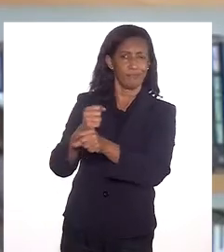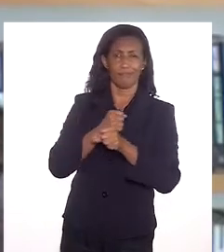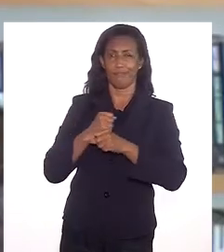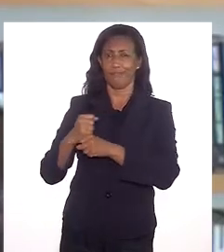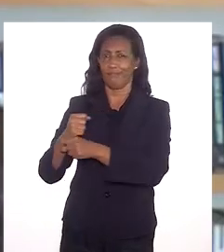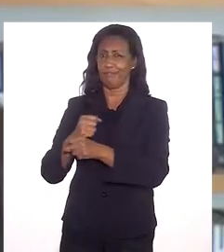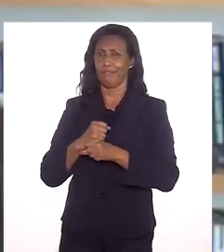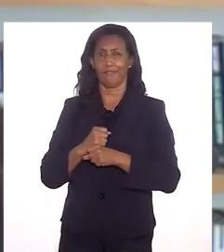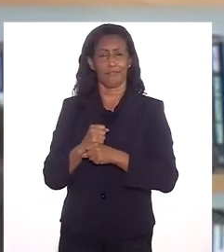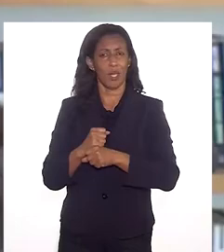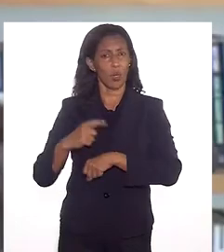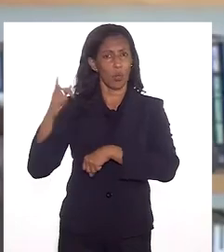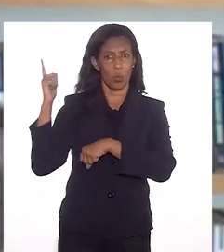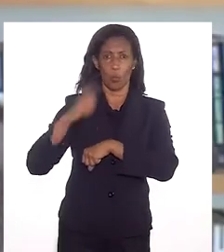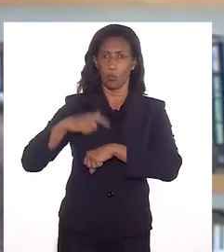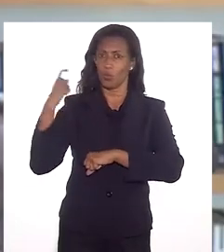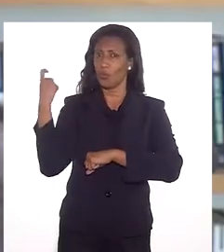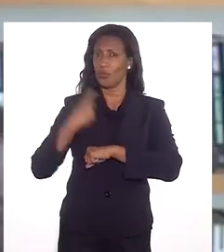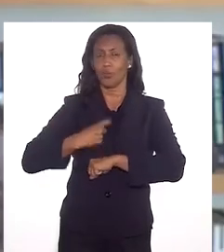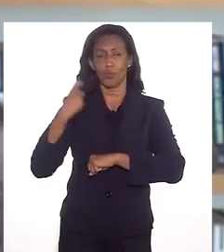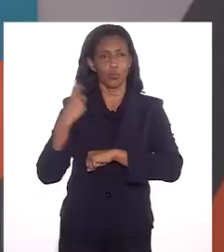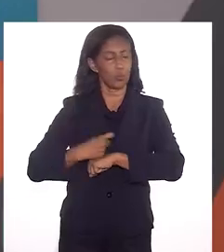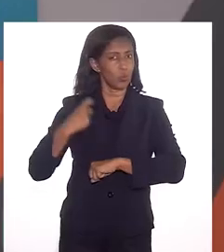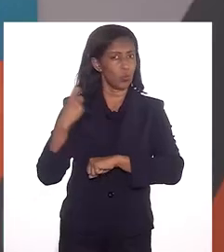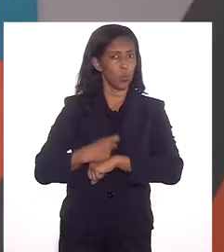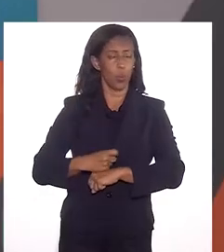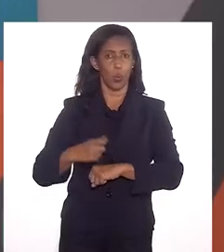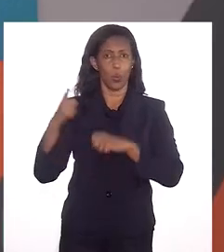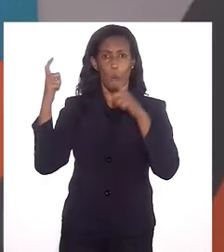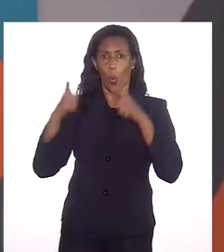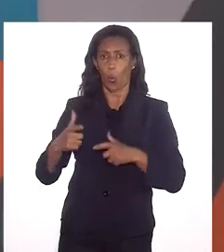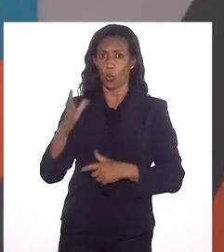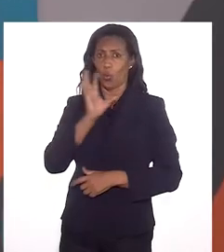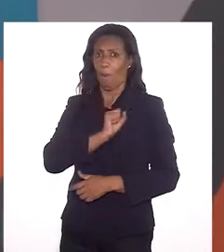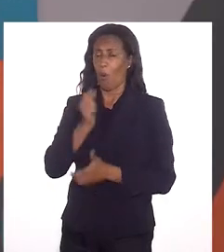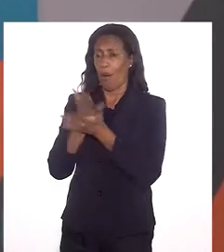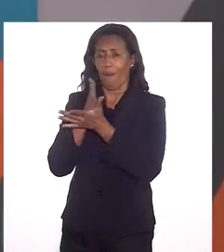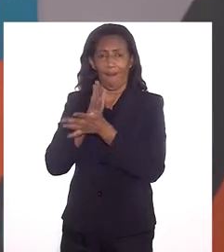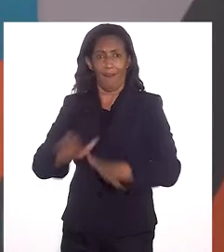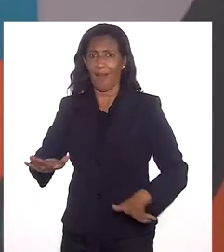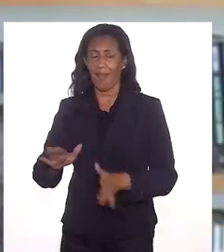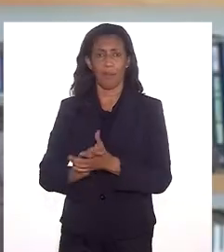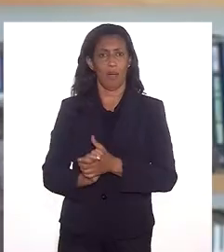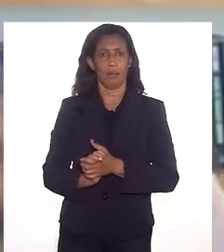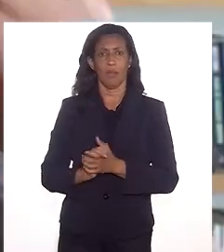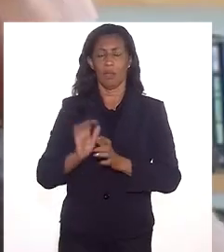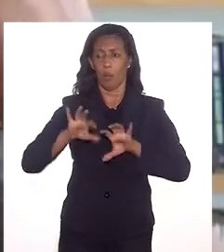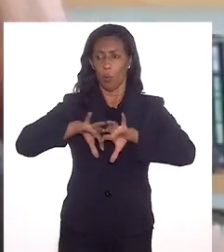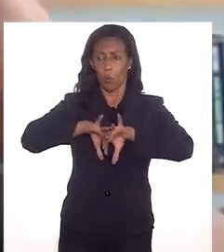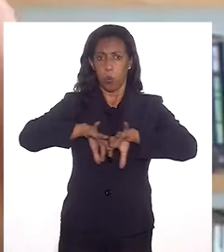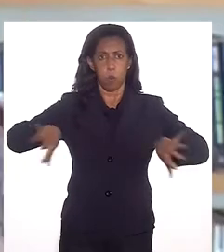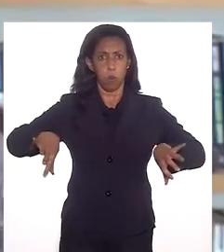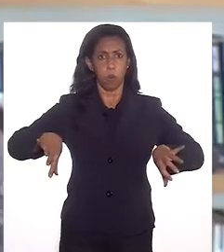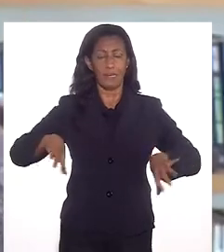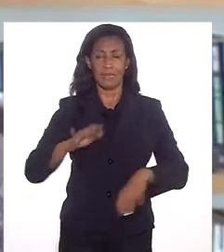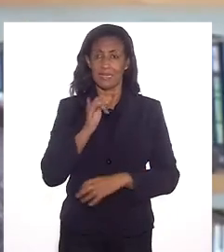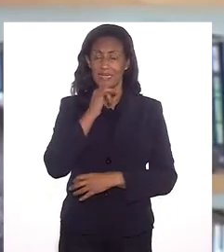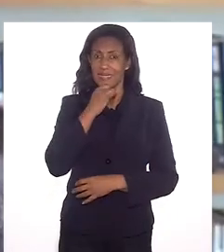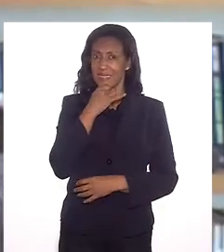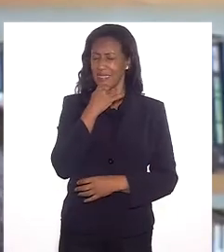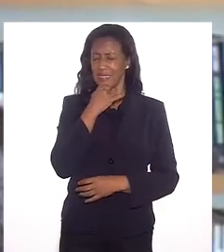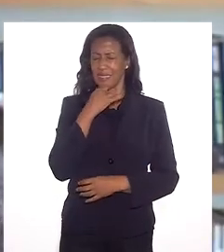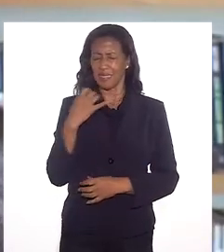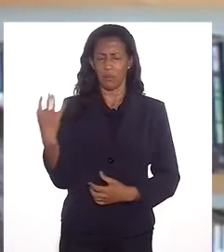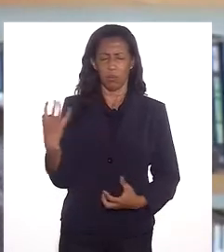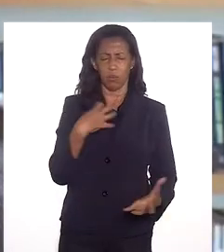direito de família num momento extremamente duro, que é um momento onde o amor acaba, onde as rupturas acontecem. Então, é muita